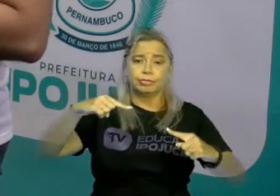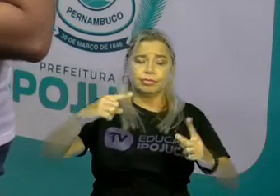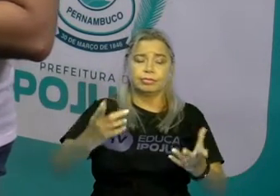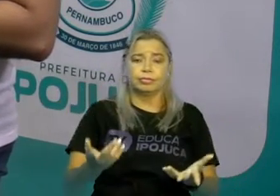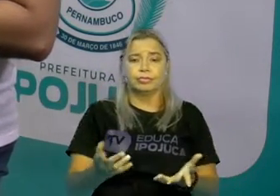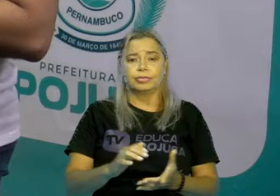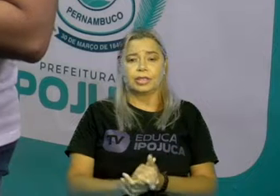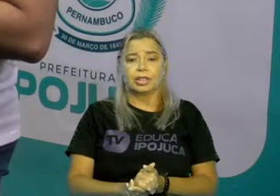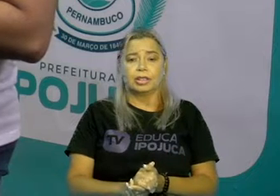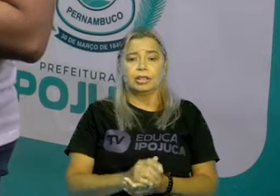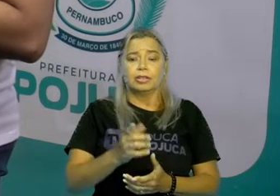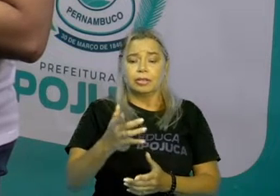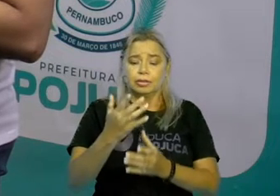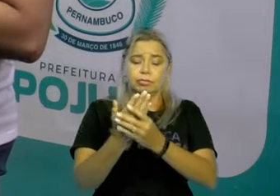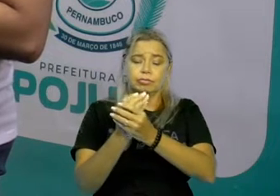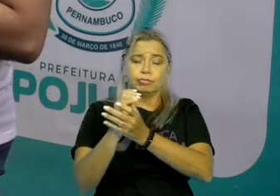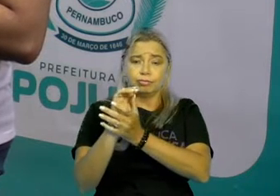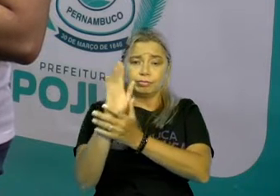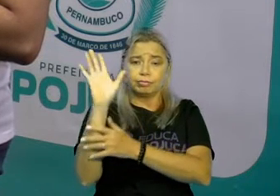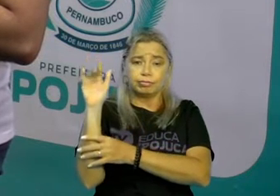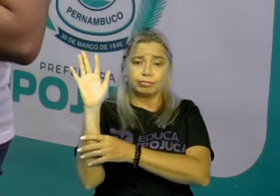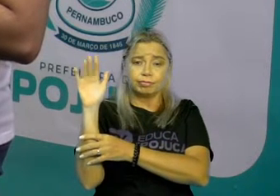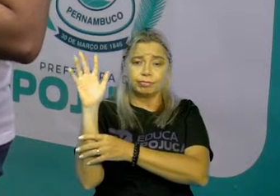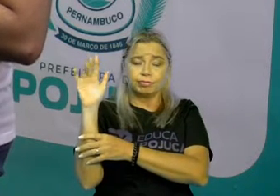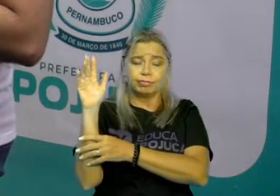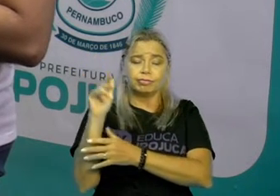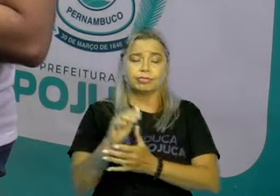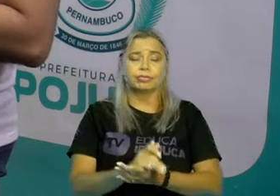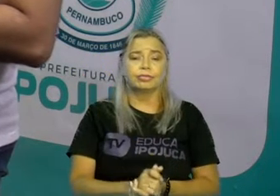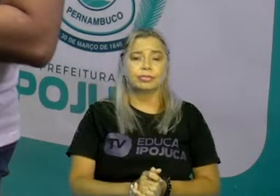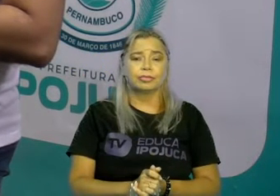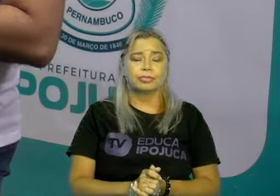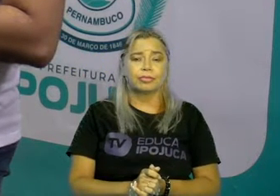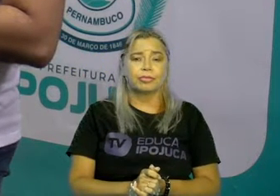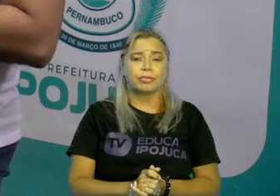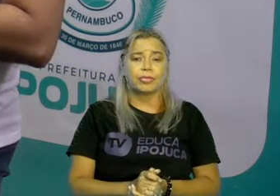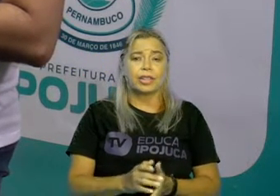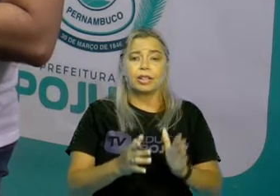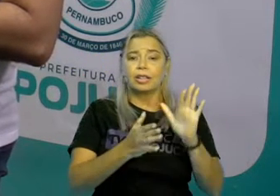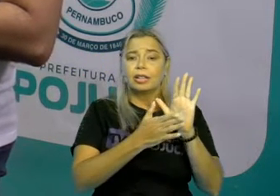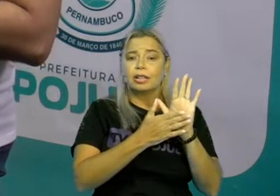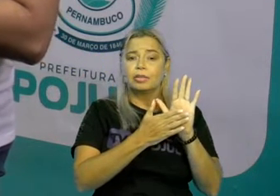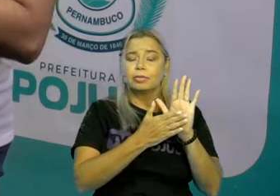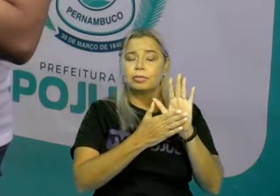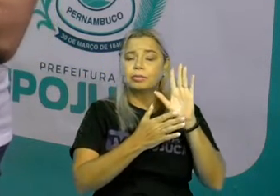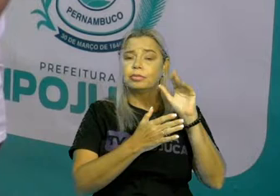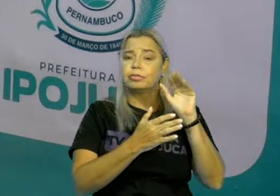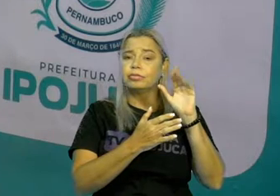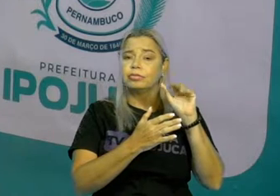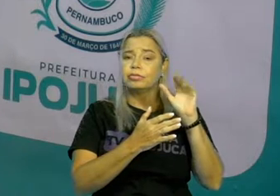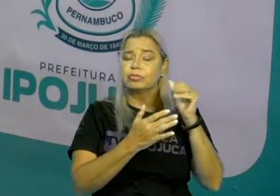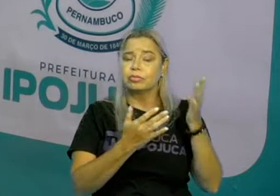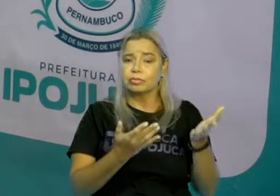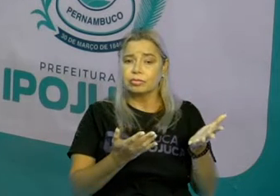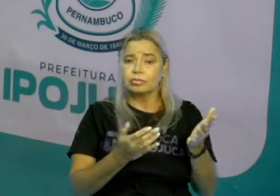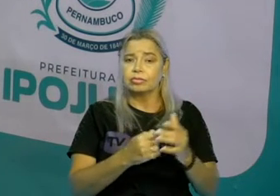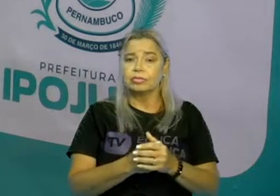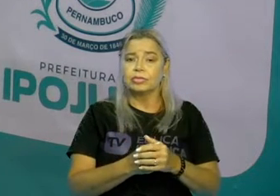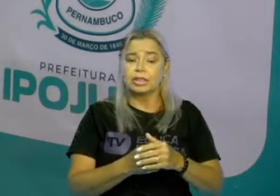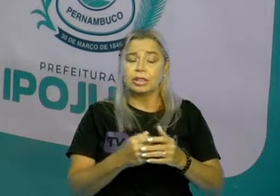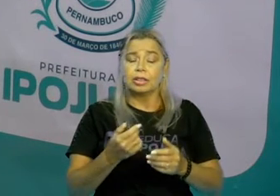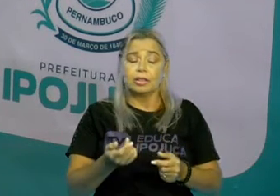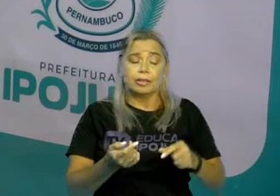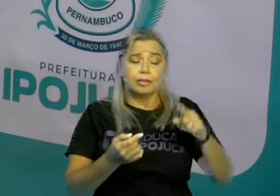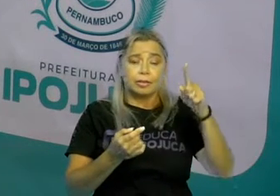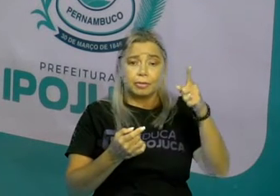direita. Não é isso? E sua mão esquerda apontará para o meu lado, que seria o menino.